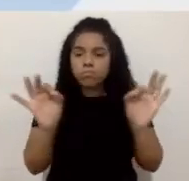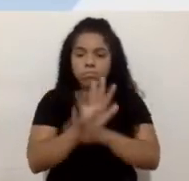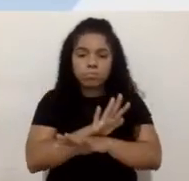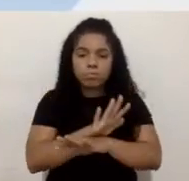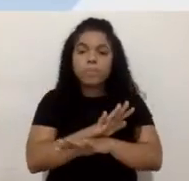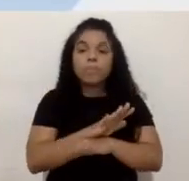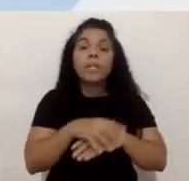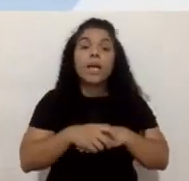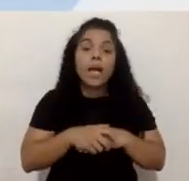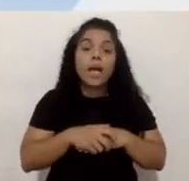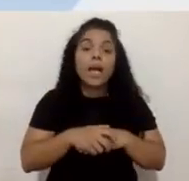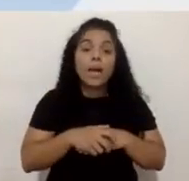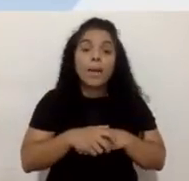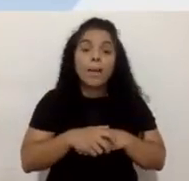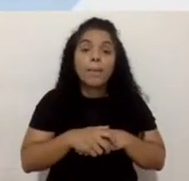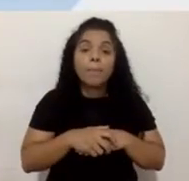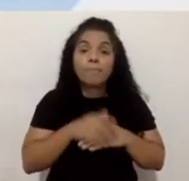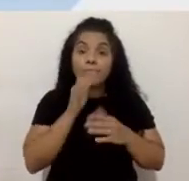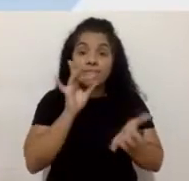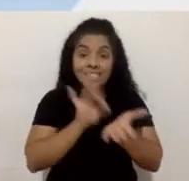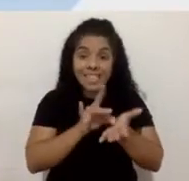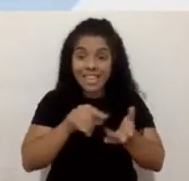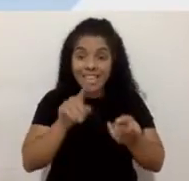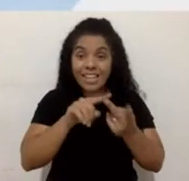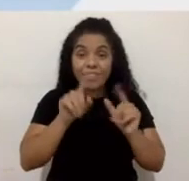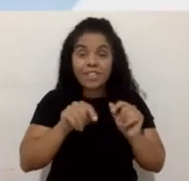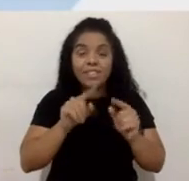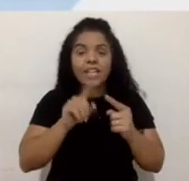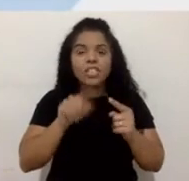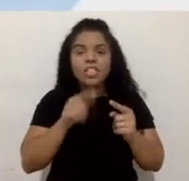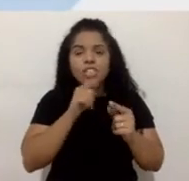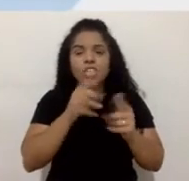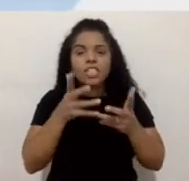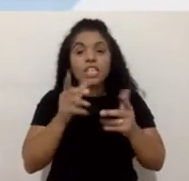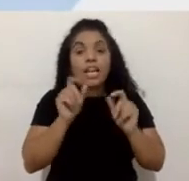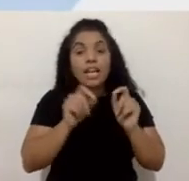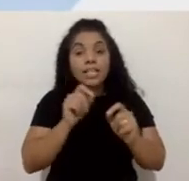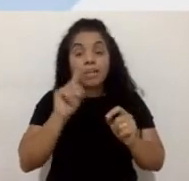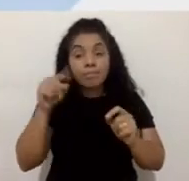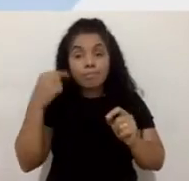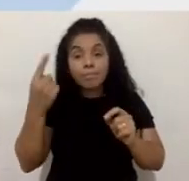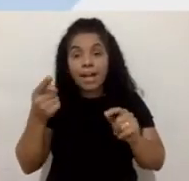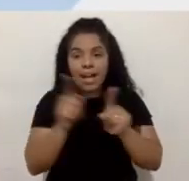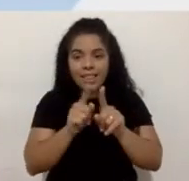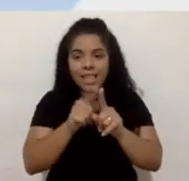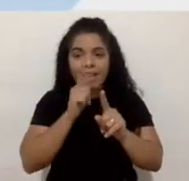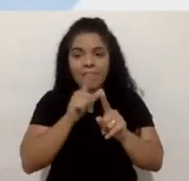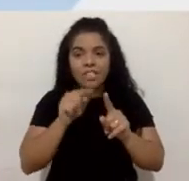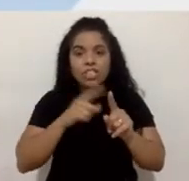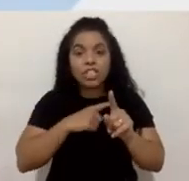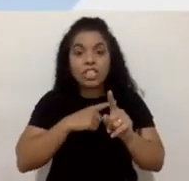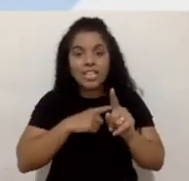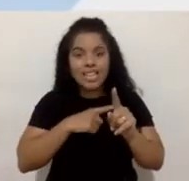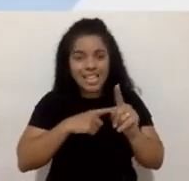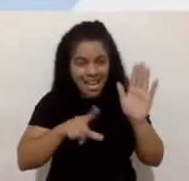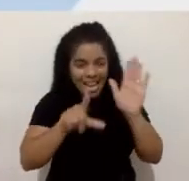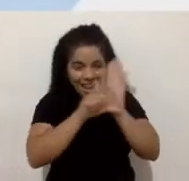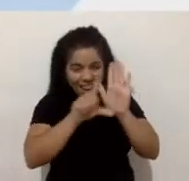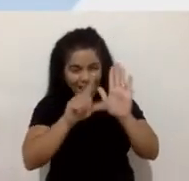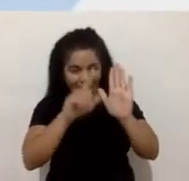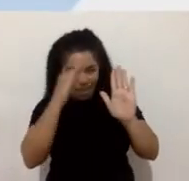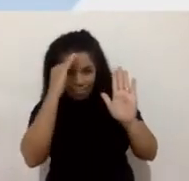e na verdade a gente quer que, para além de cumprir uma lei, a gente quer fazer isso pelo